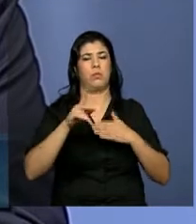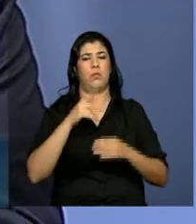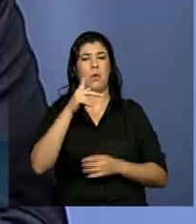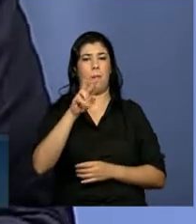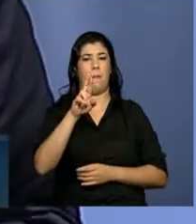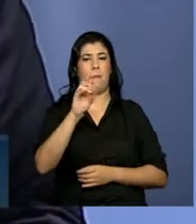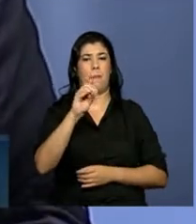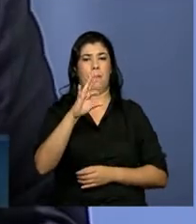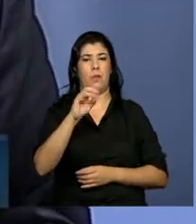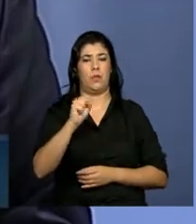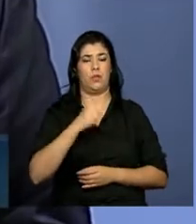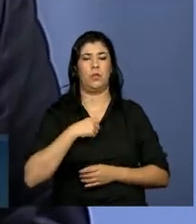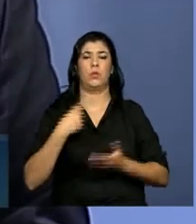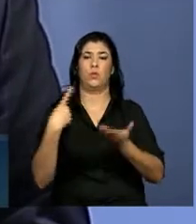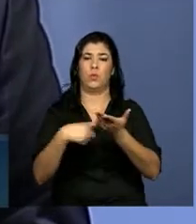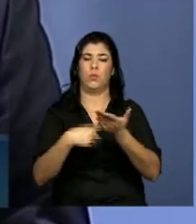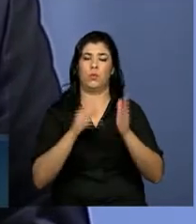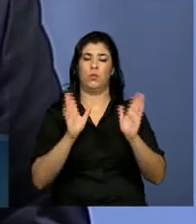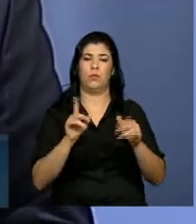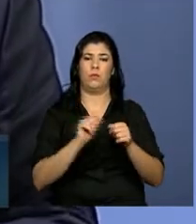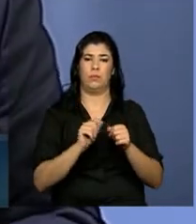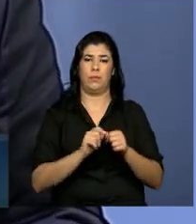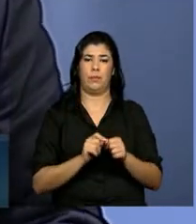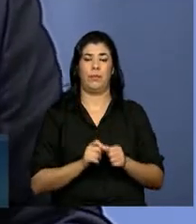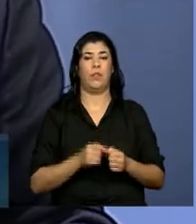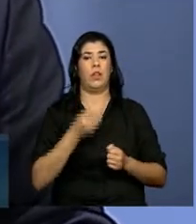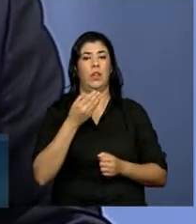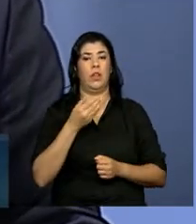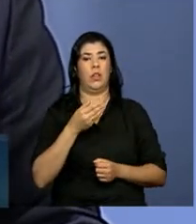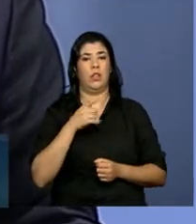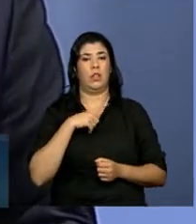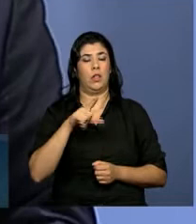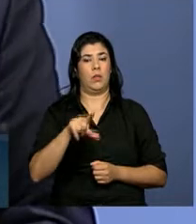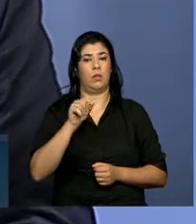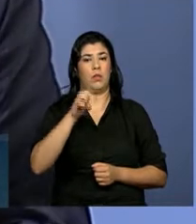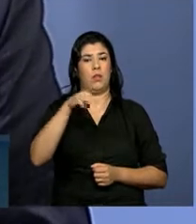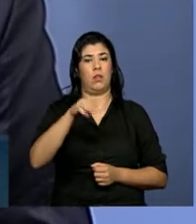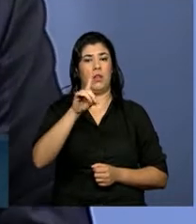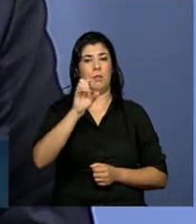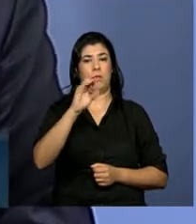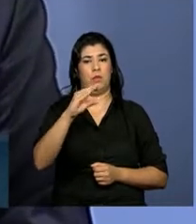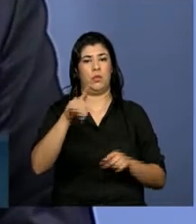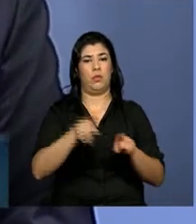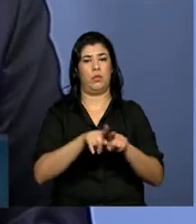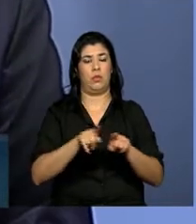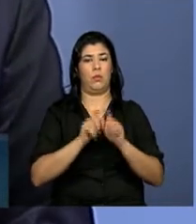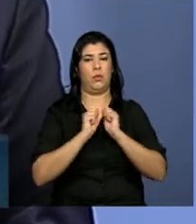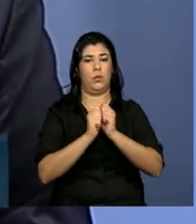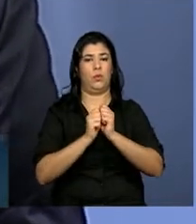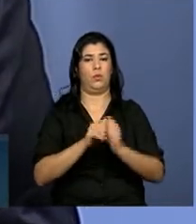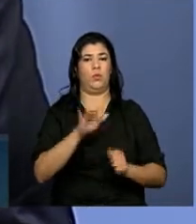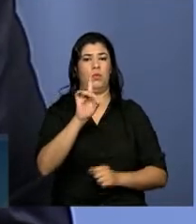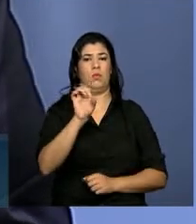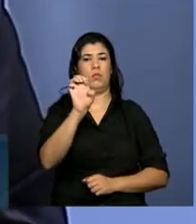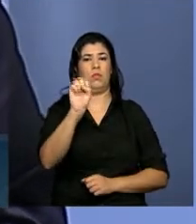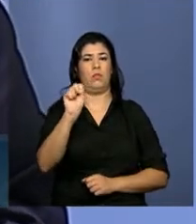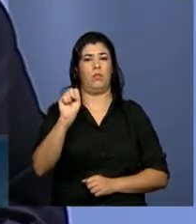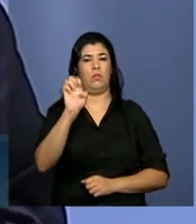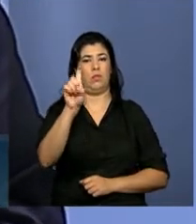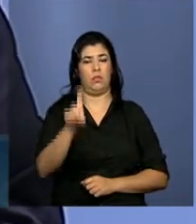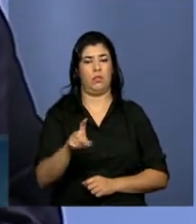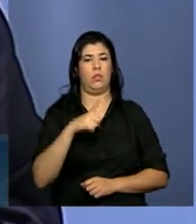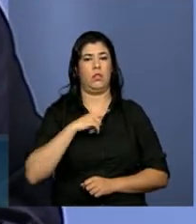Em linha com esse objetivo, o MEDIC, sob a coordenação do DSEX, vem implementando o nosso portal único